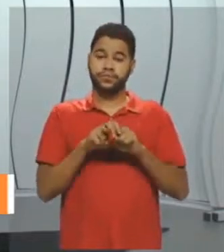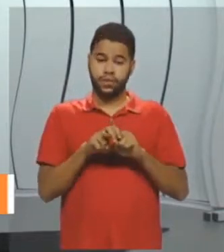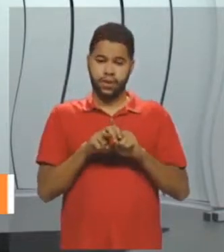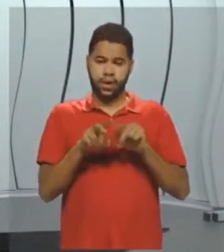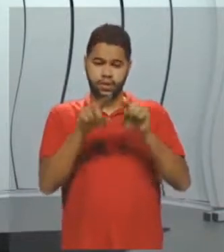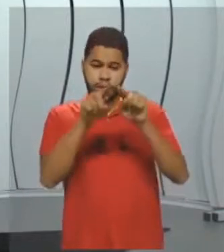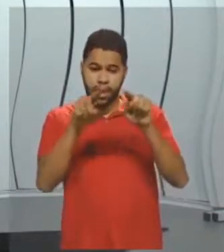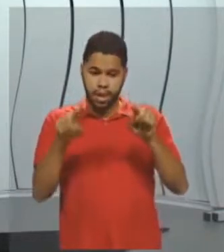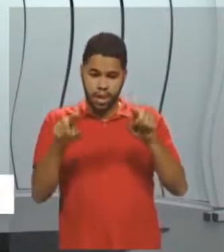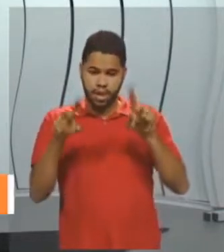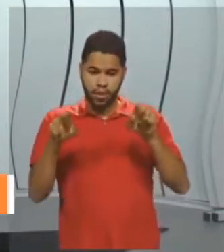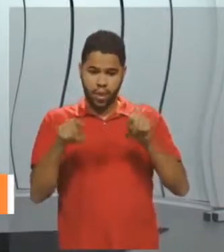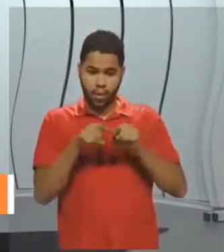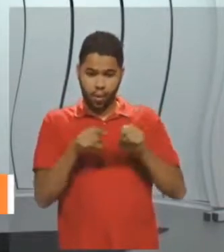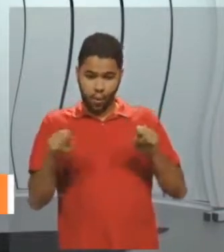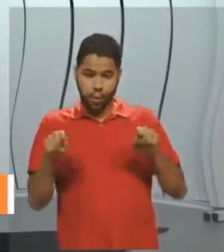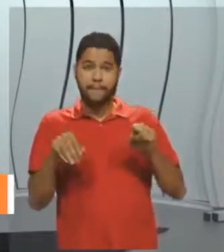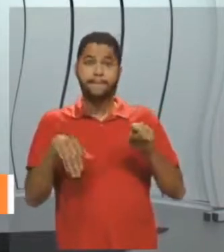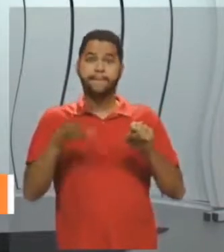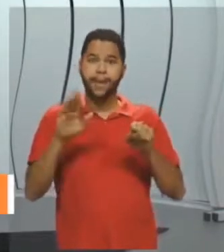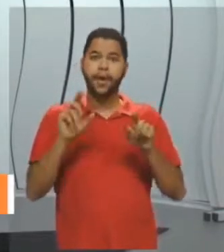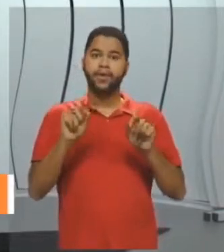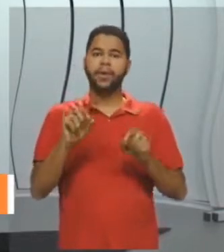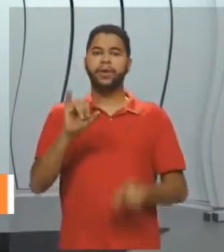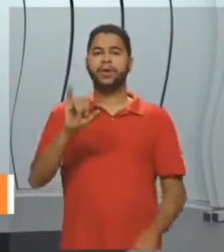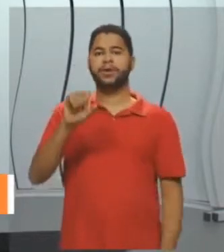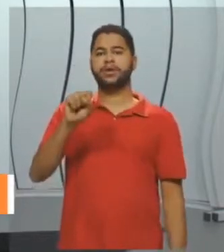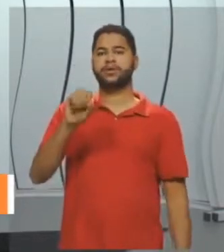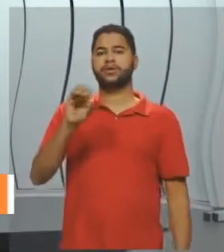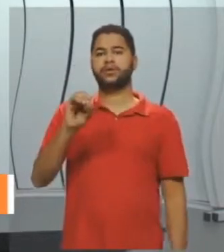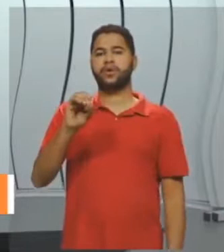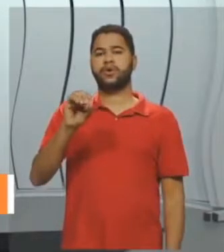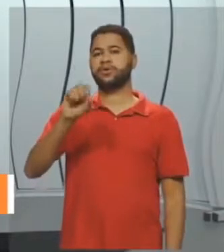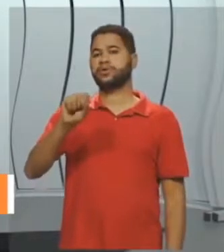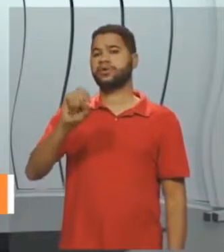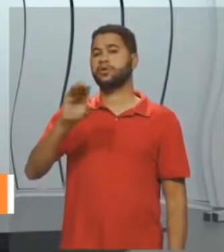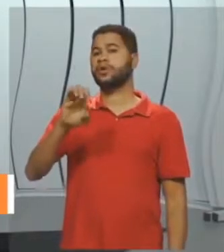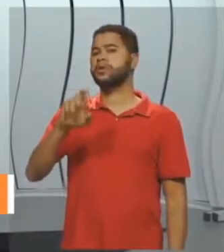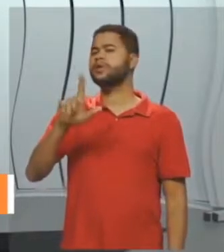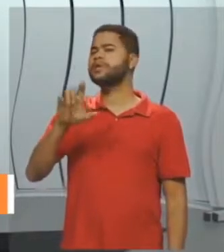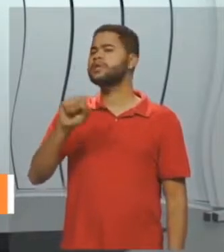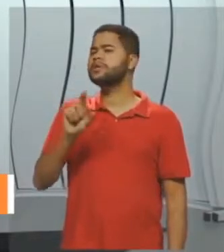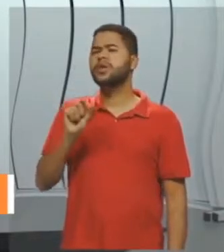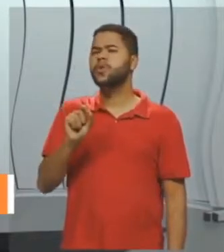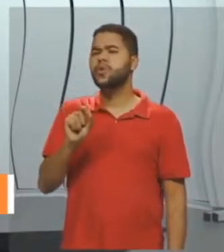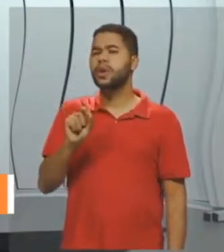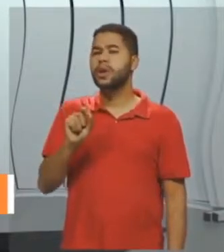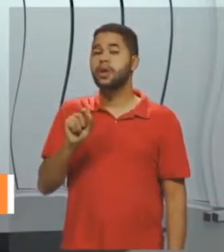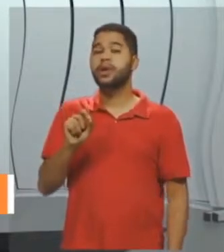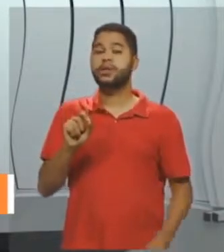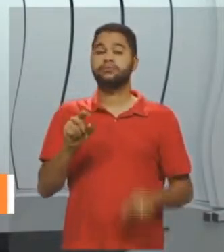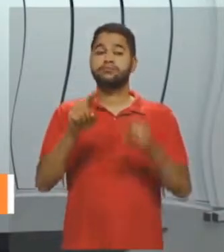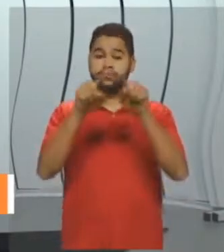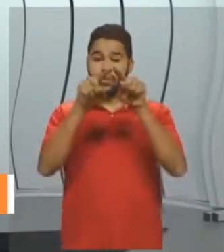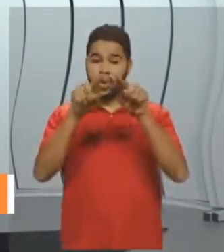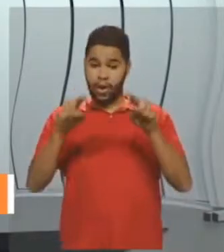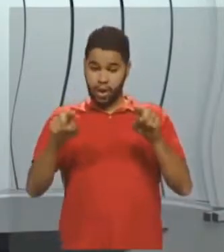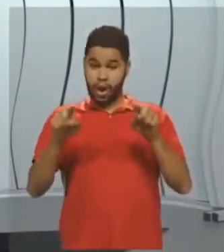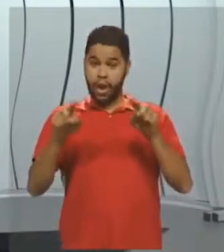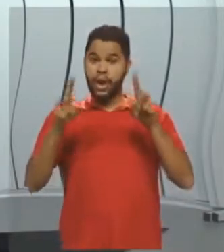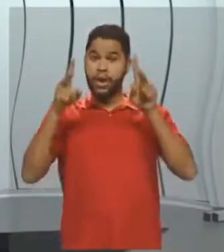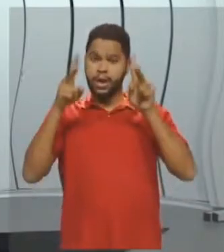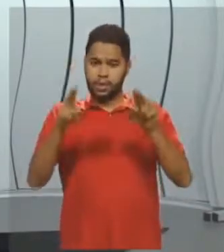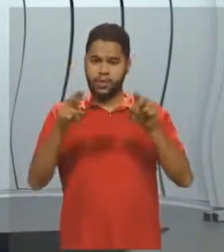lados como triângulo isósceles. O é um triângulo isósceles mesmo? Tem dois lados de